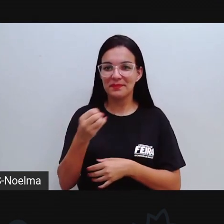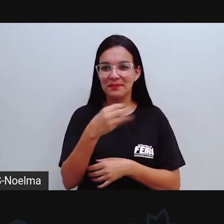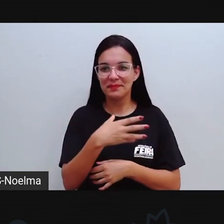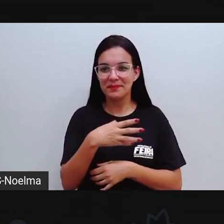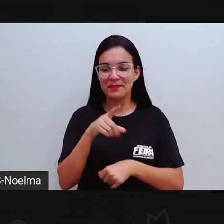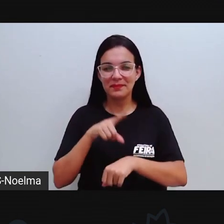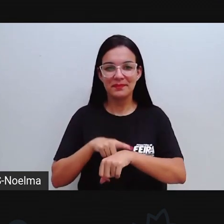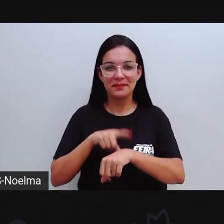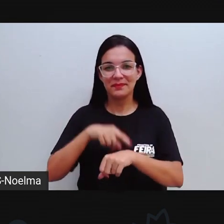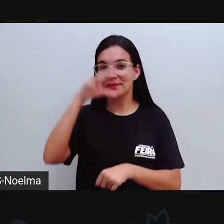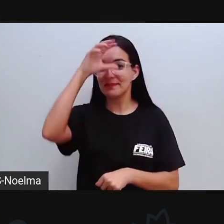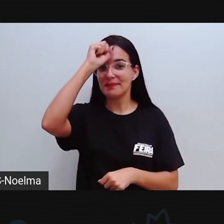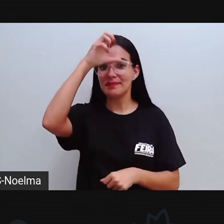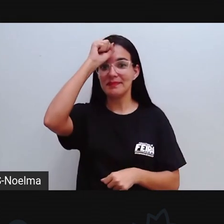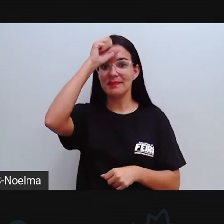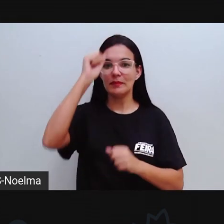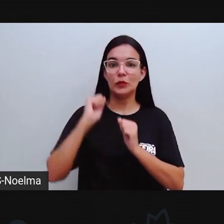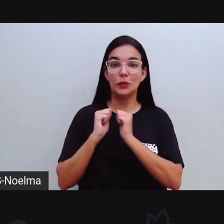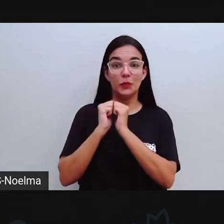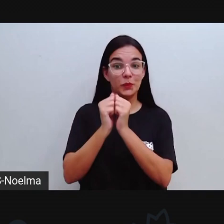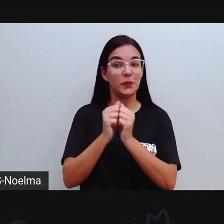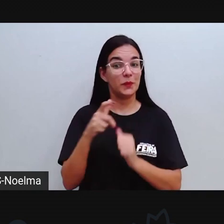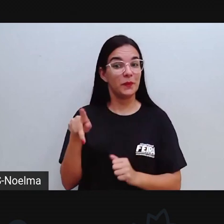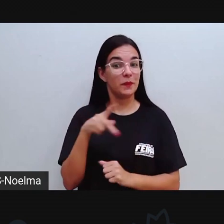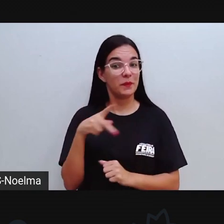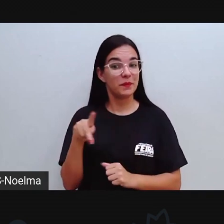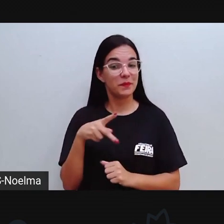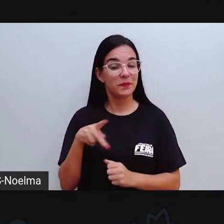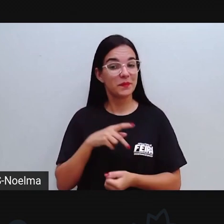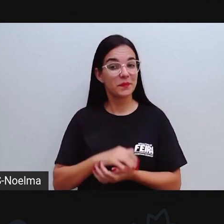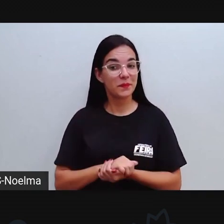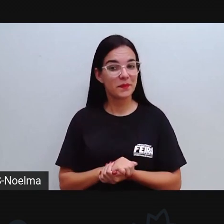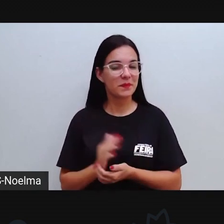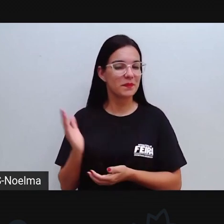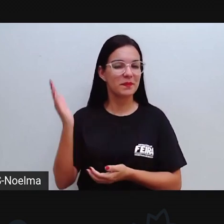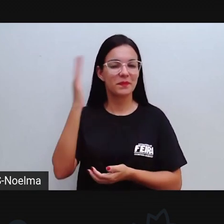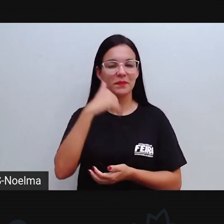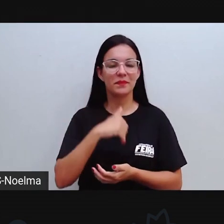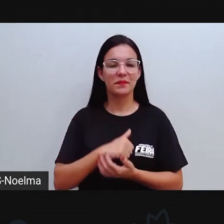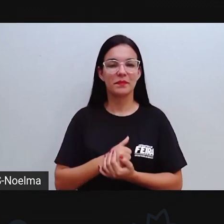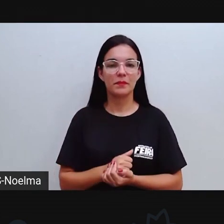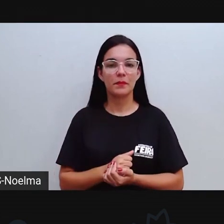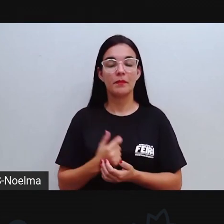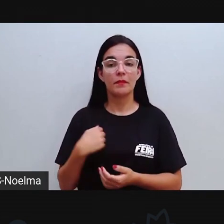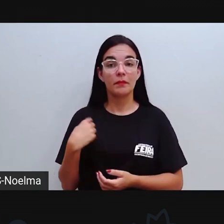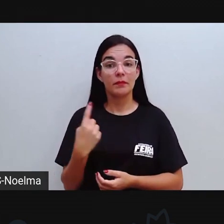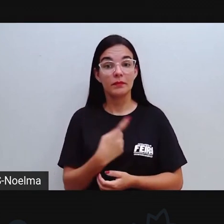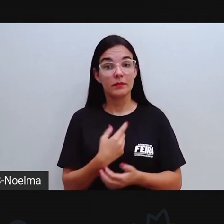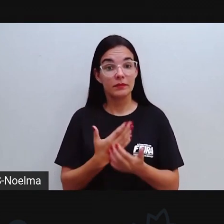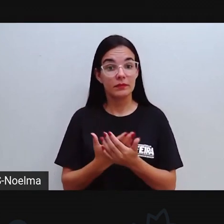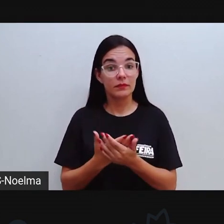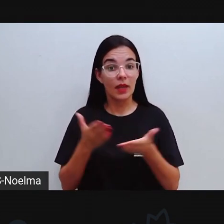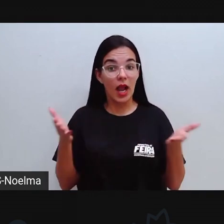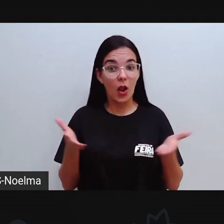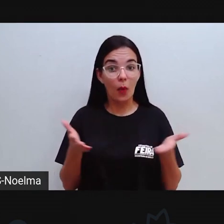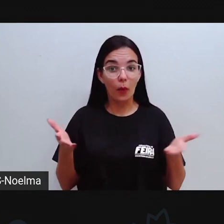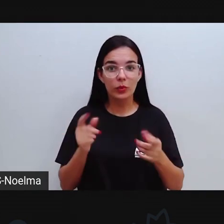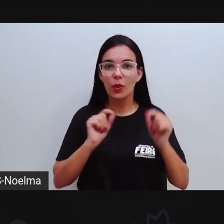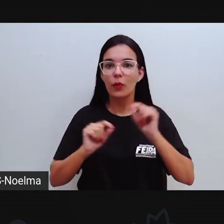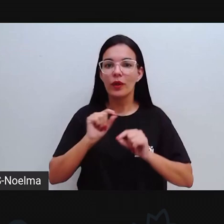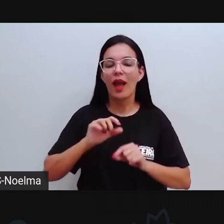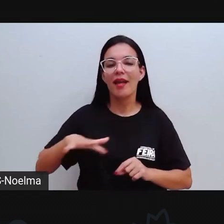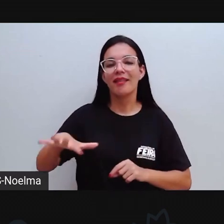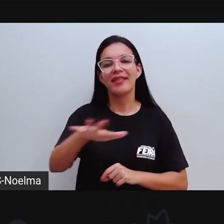momento de muita aprendizagem aqui junto com a PRO? Então vamos lá? Olha só, nossa aula de hoje é na